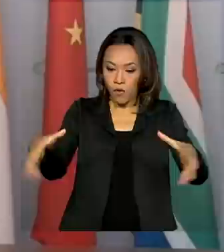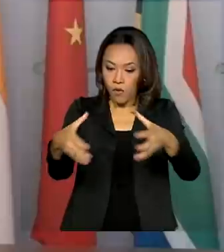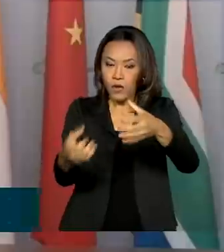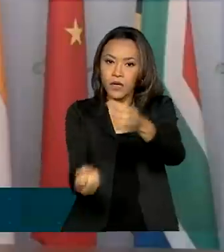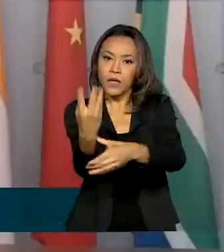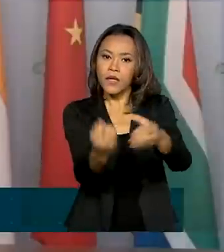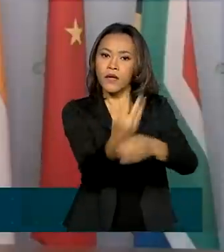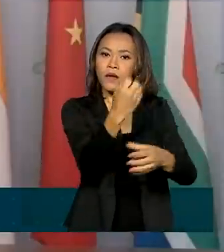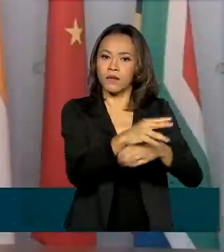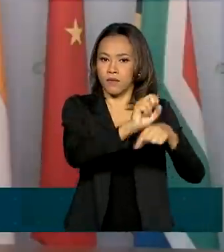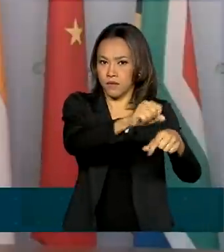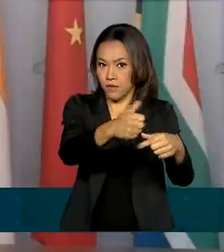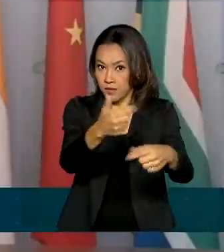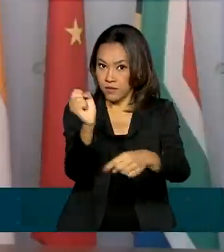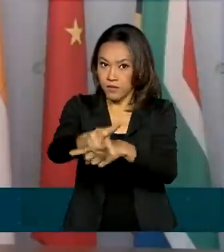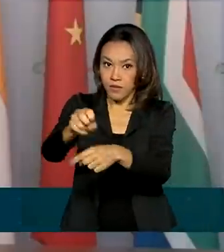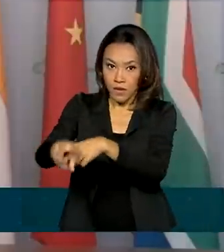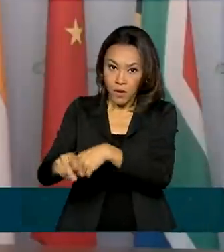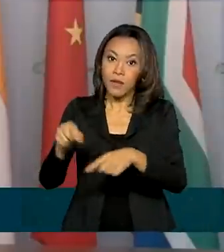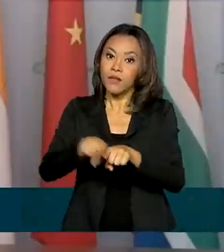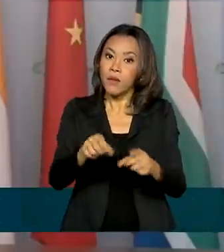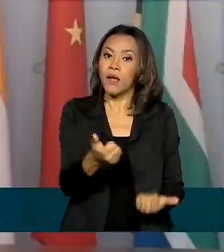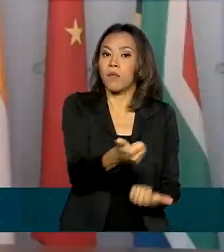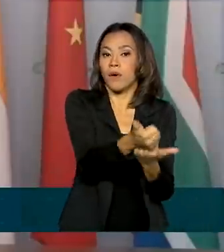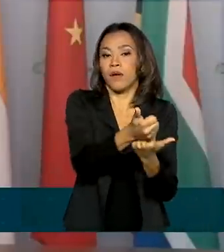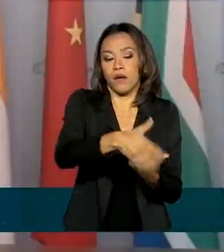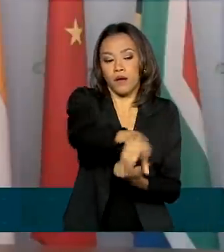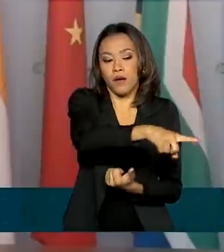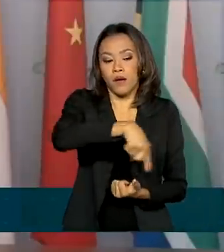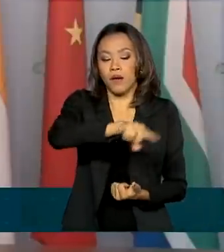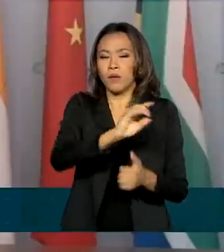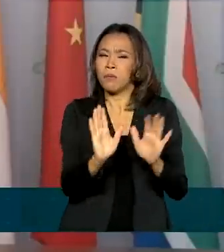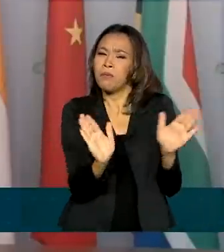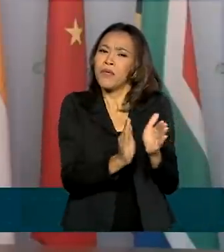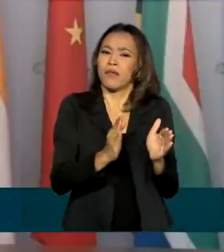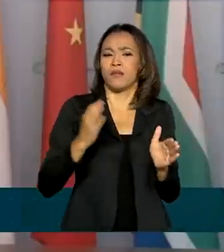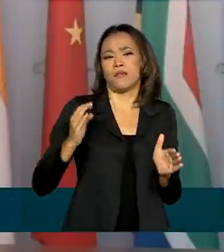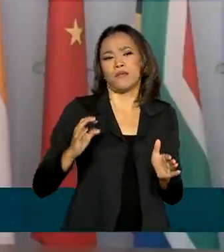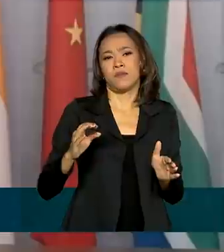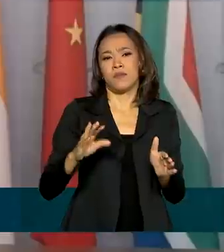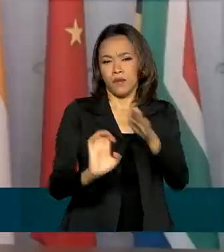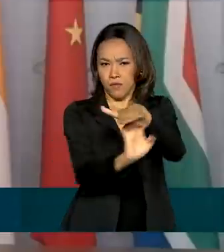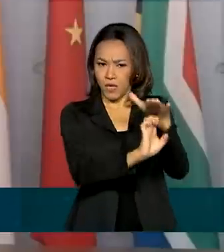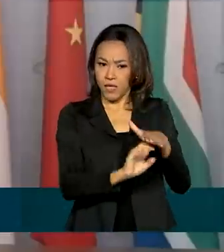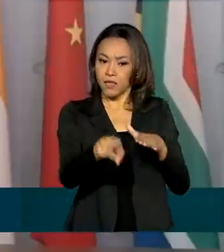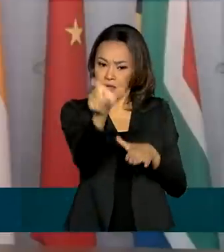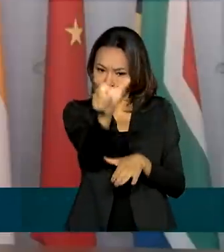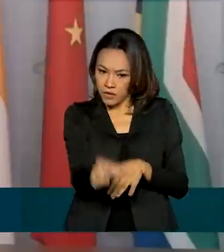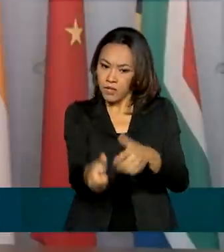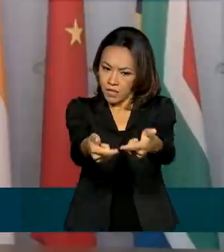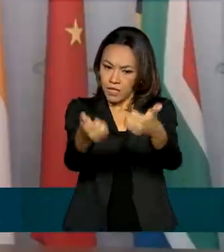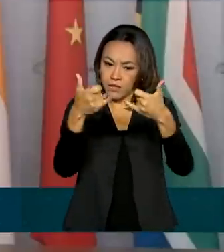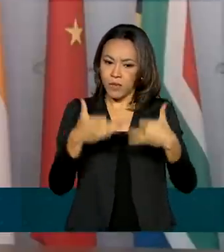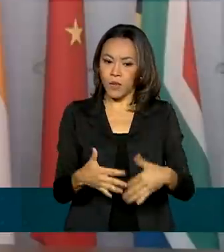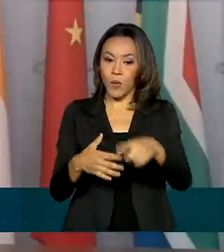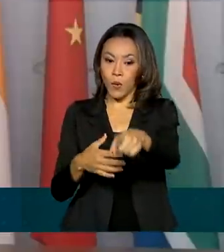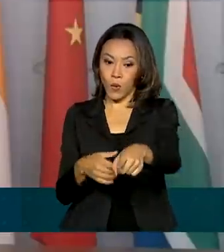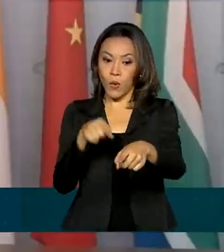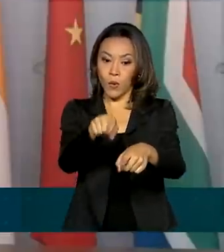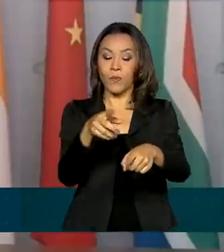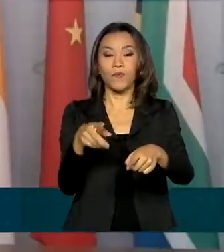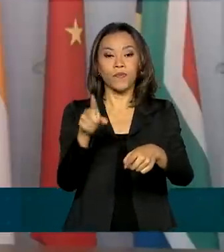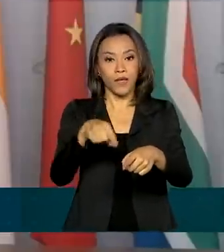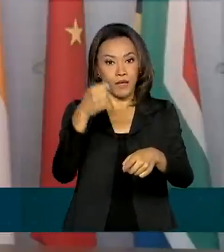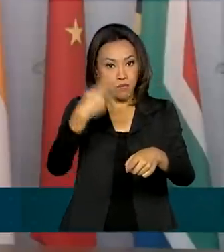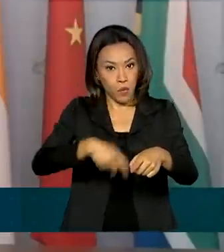empregos e no apoio a pequenas e médias empresas, como explicou o presidente do banco, o brasileiro Marcos Troirro.